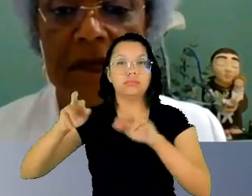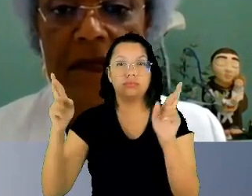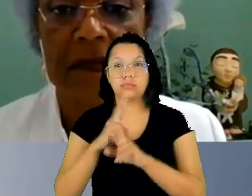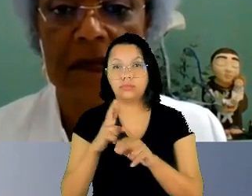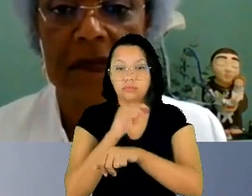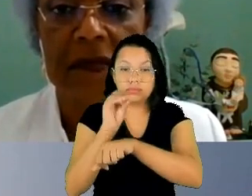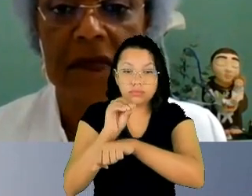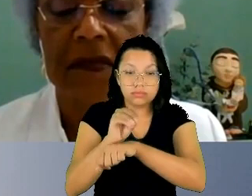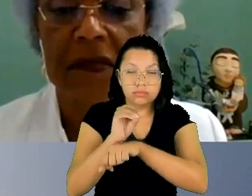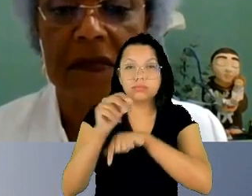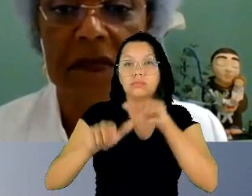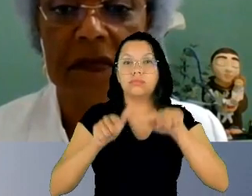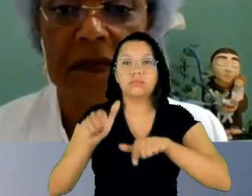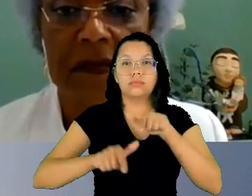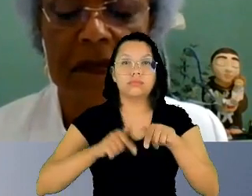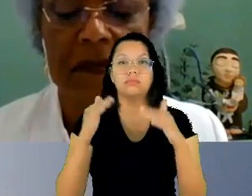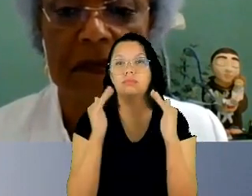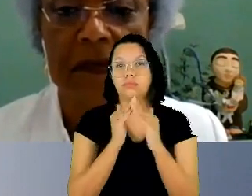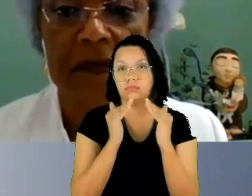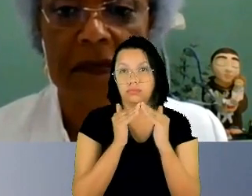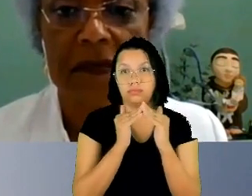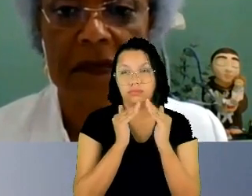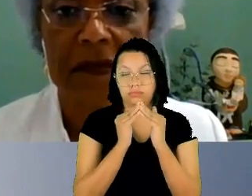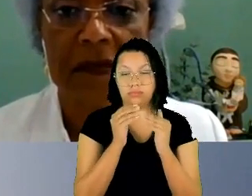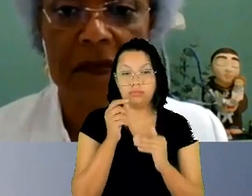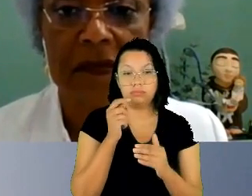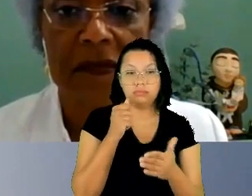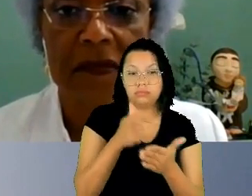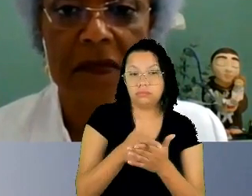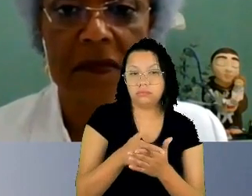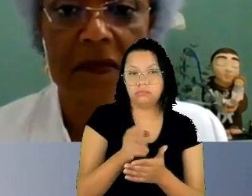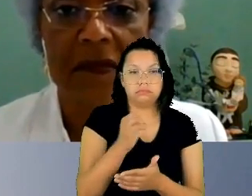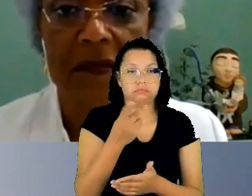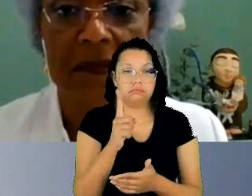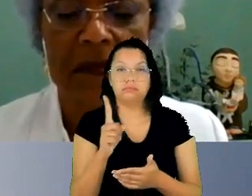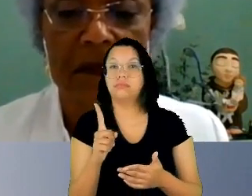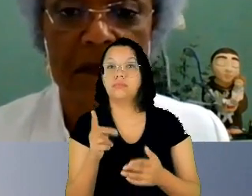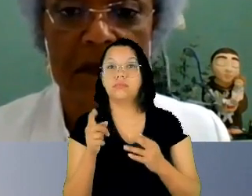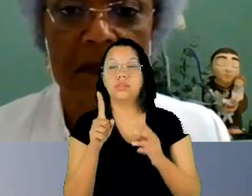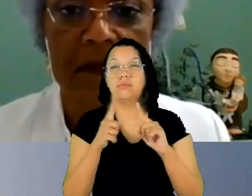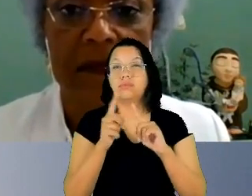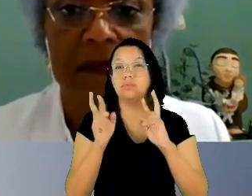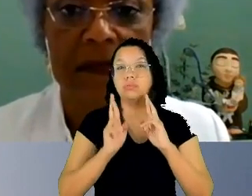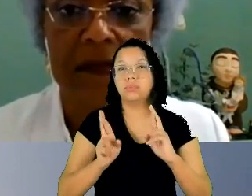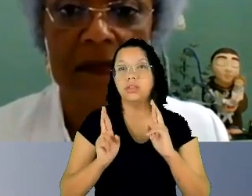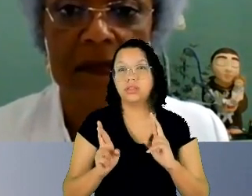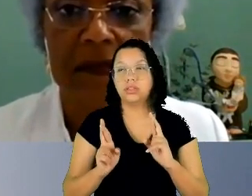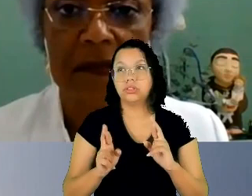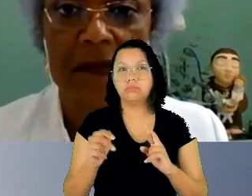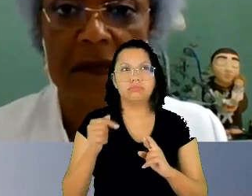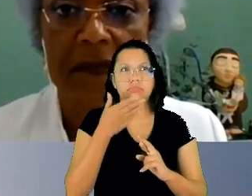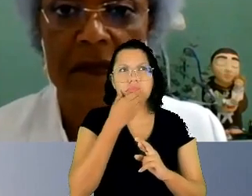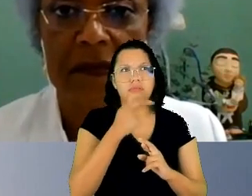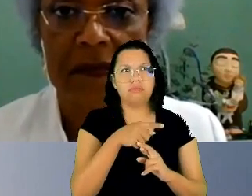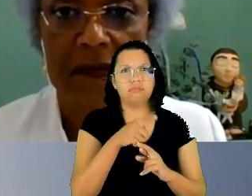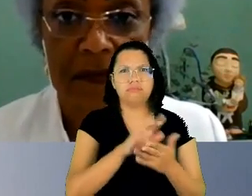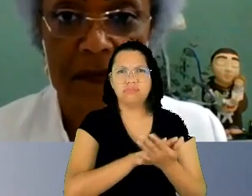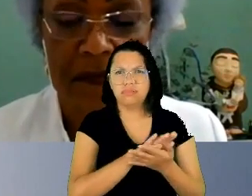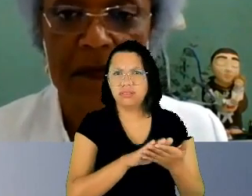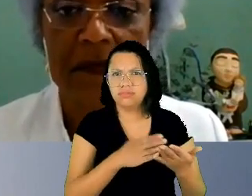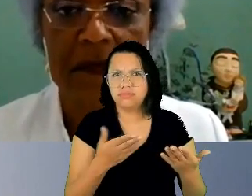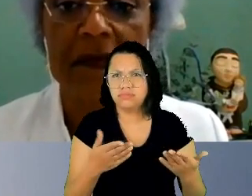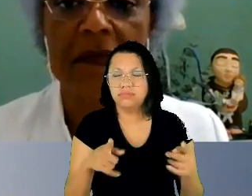remunerado e não remunerado é o tipo de expectativa que não se esperam dos homens também se atribui às mulheres um lugar de